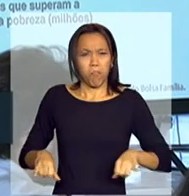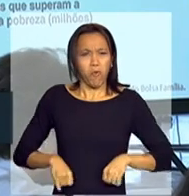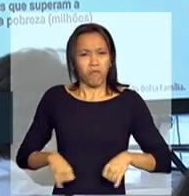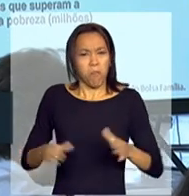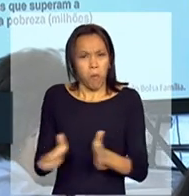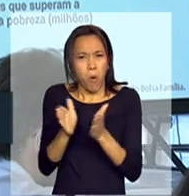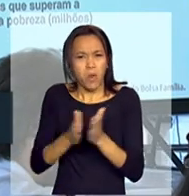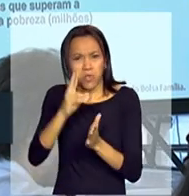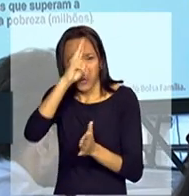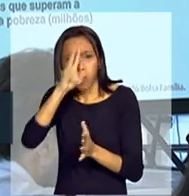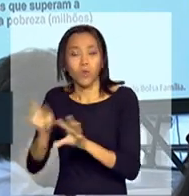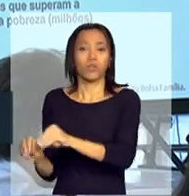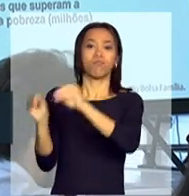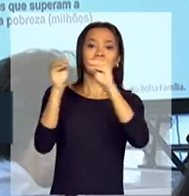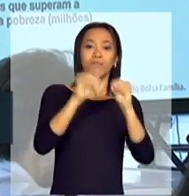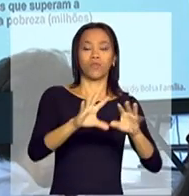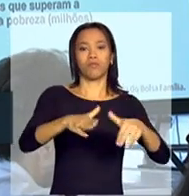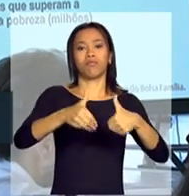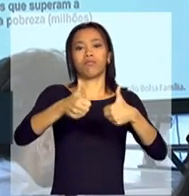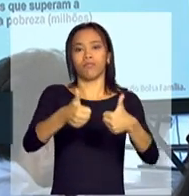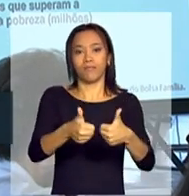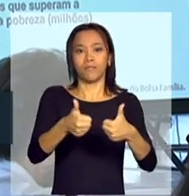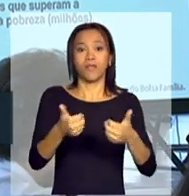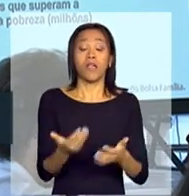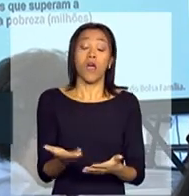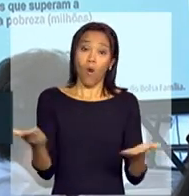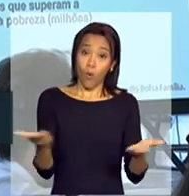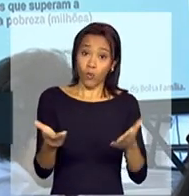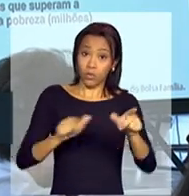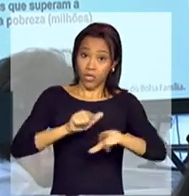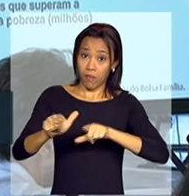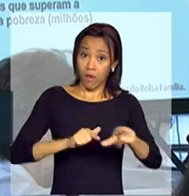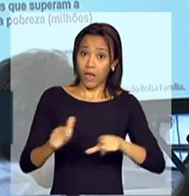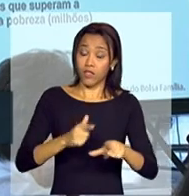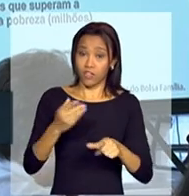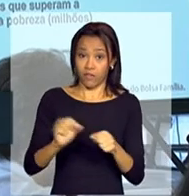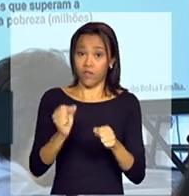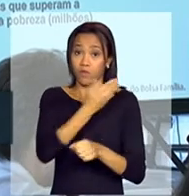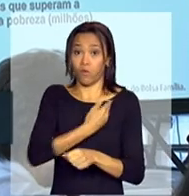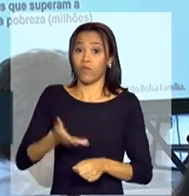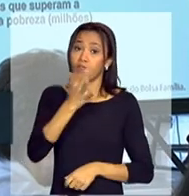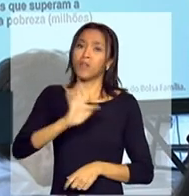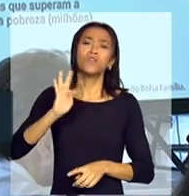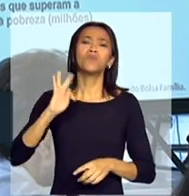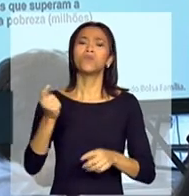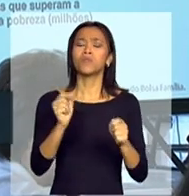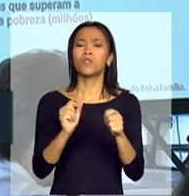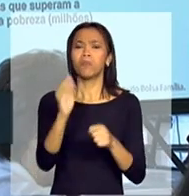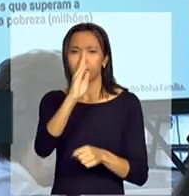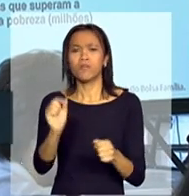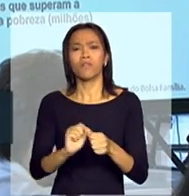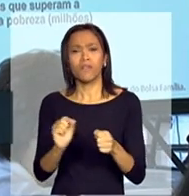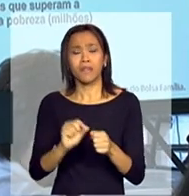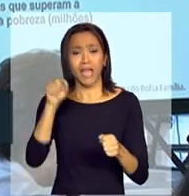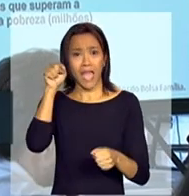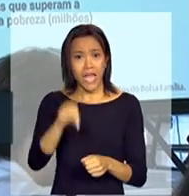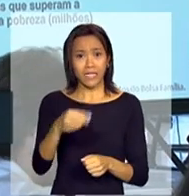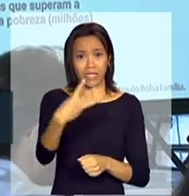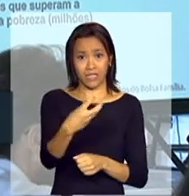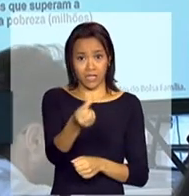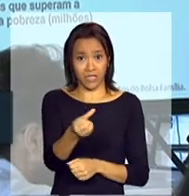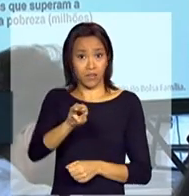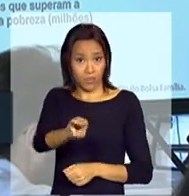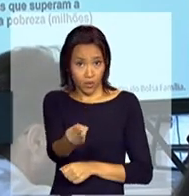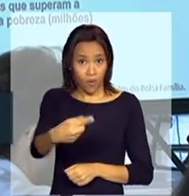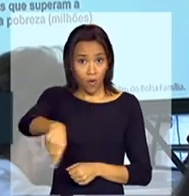até pelo conjunto das ações que nós temos feito no governo federal e por tudo que o Brasil tem construído, que esses R$ 36 milhões de